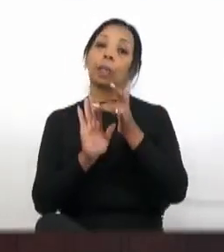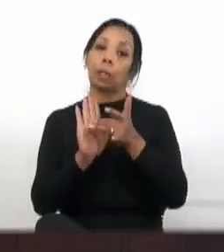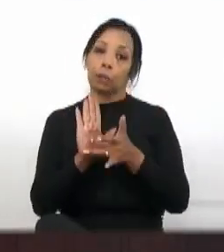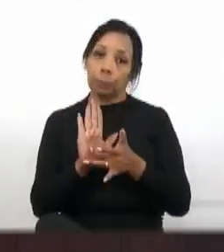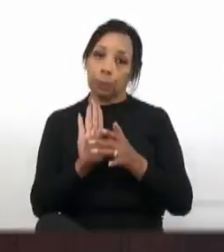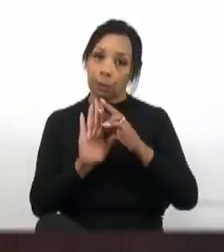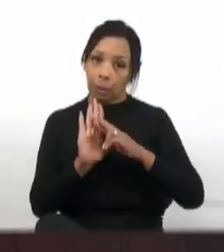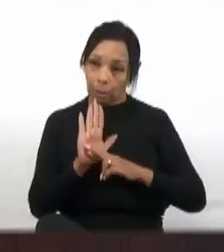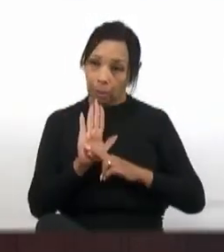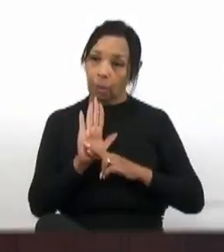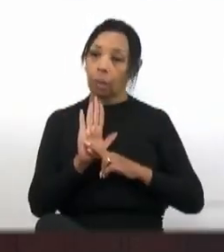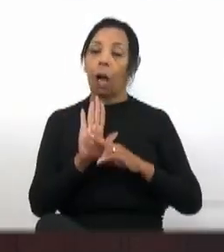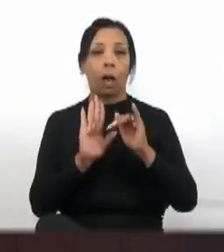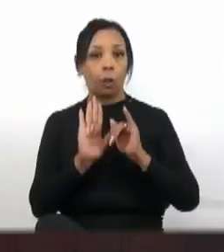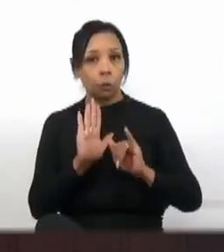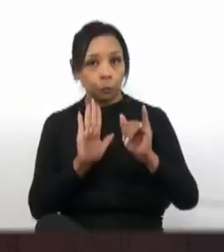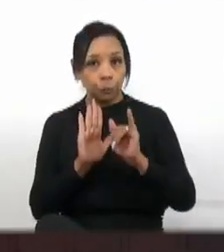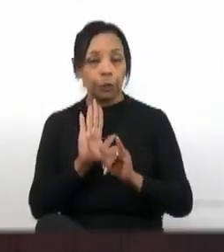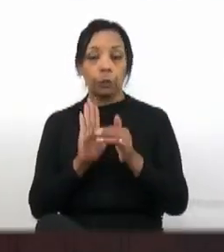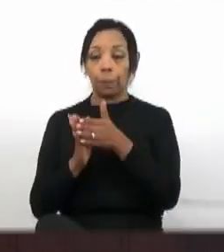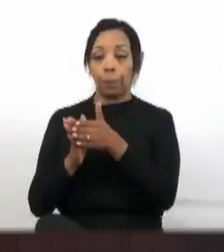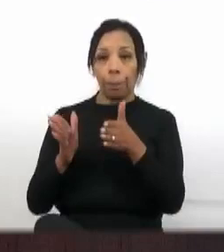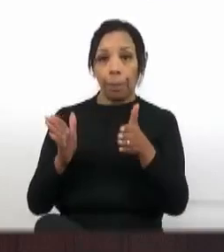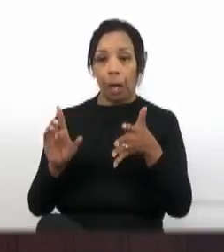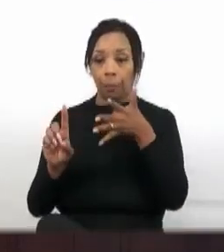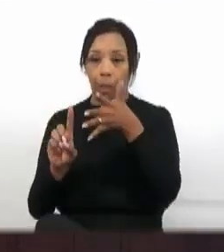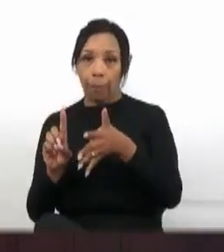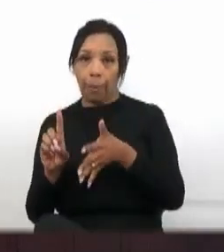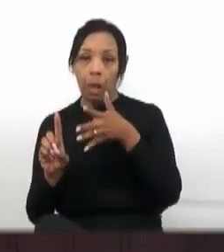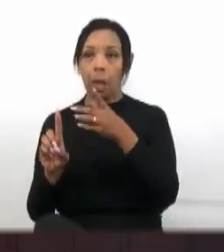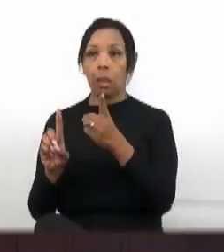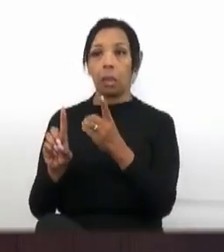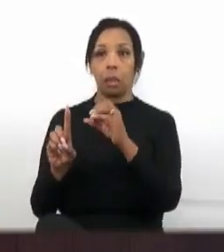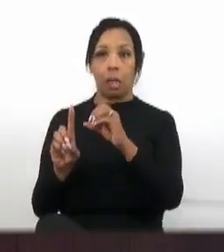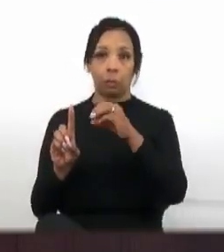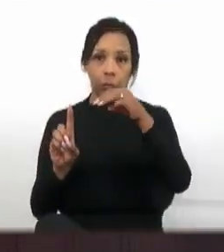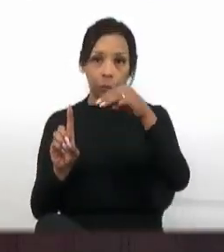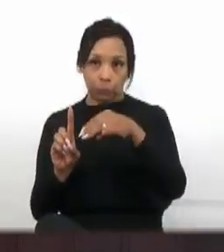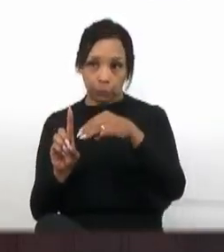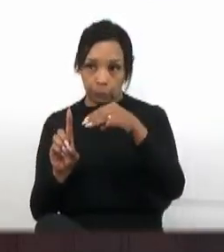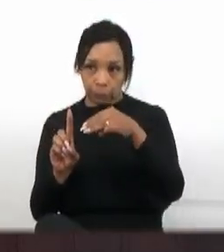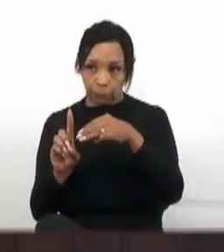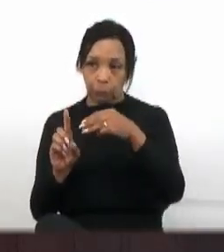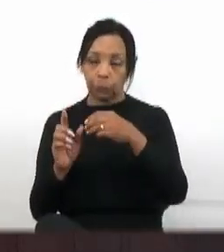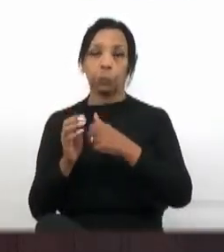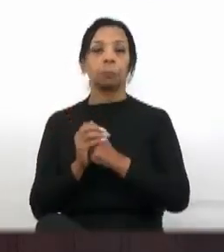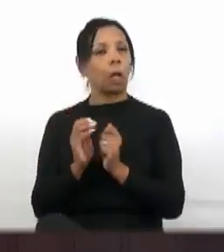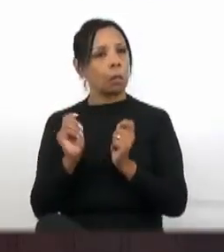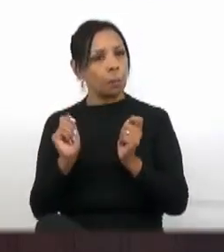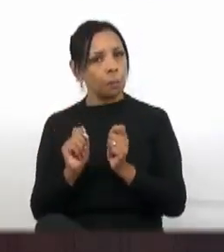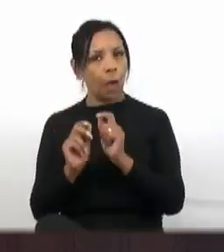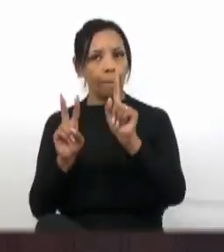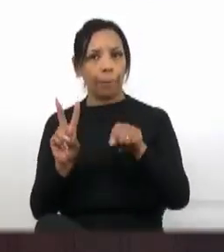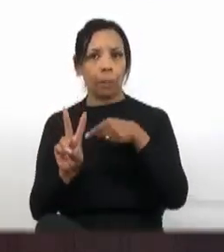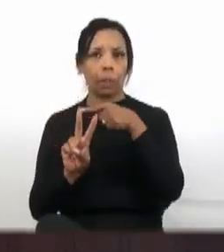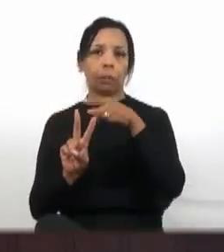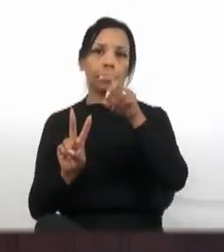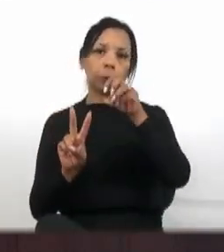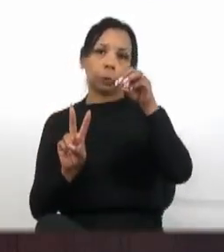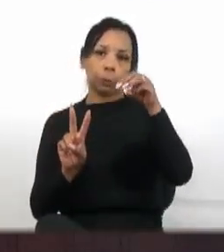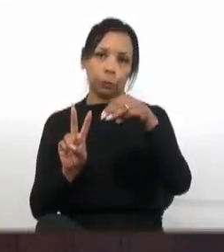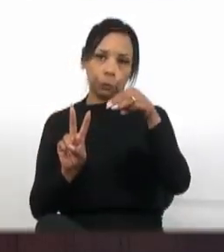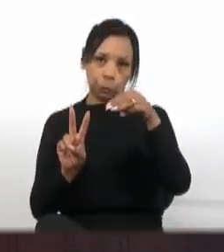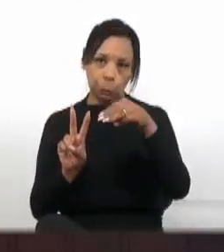a mesa comunica que o tempo destinado a cada orador inscrito é de dez minutos, podendo ser prorrogado por mais cinco minutos